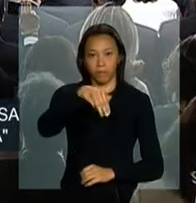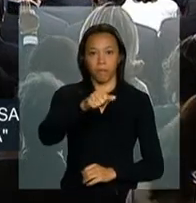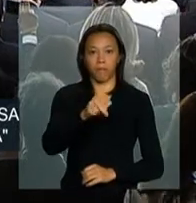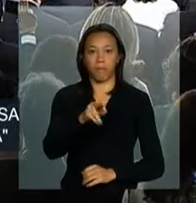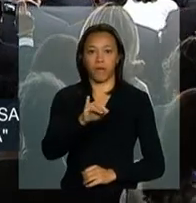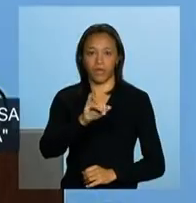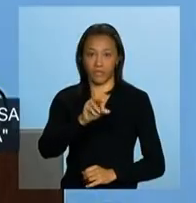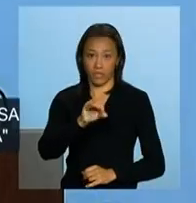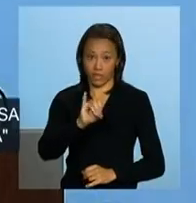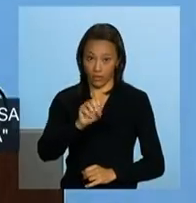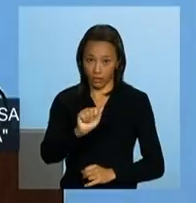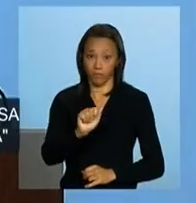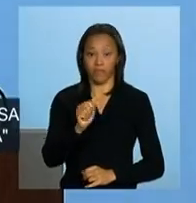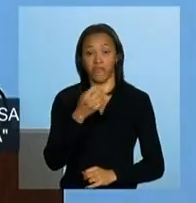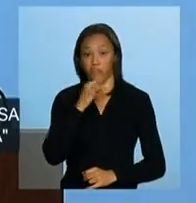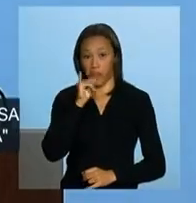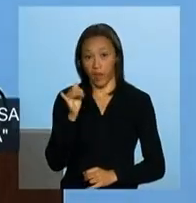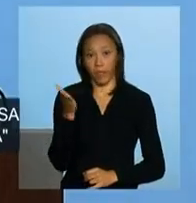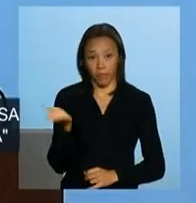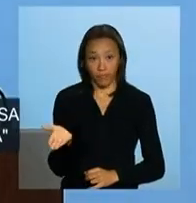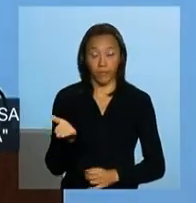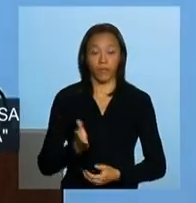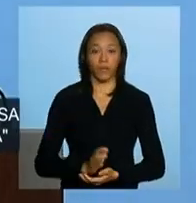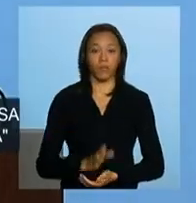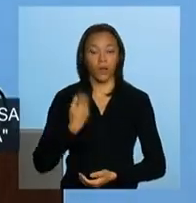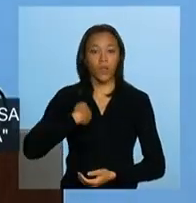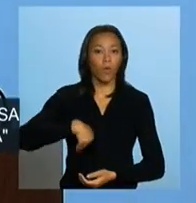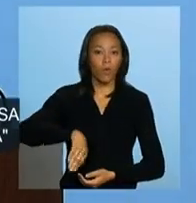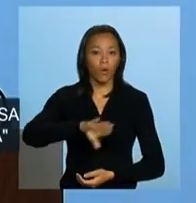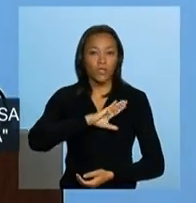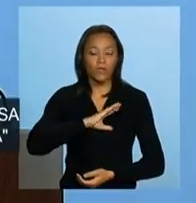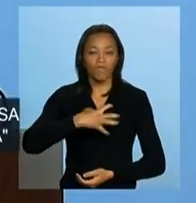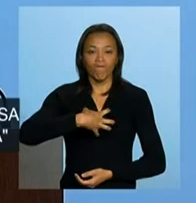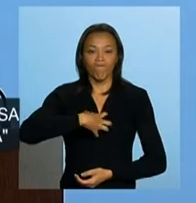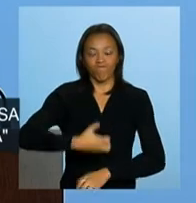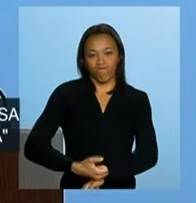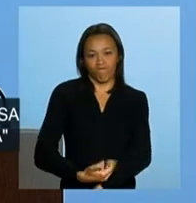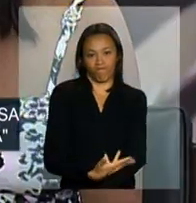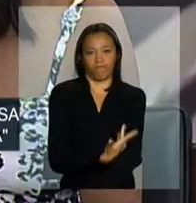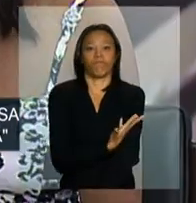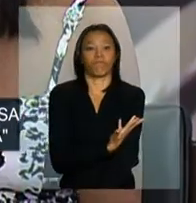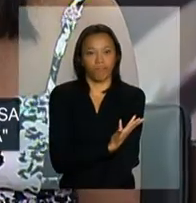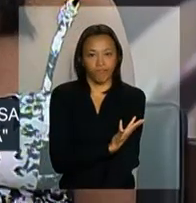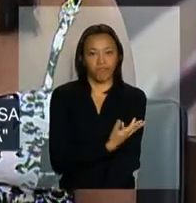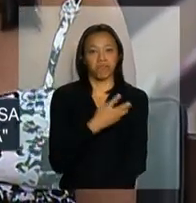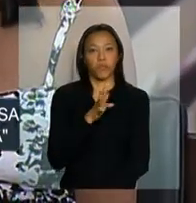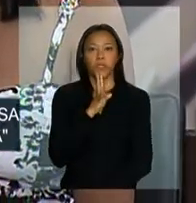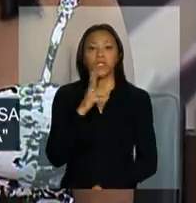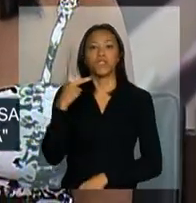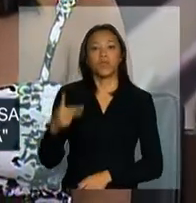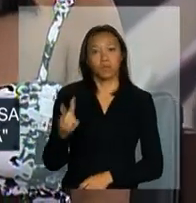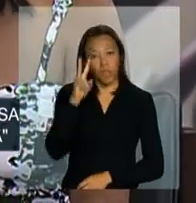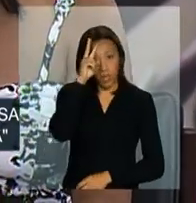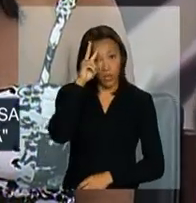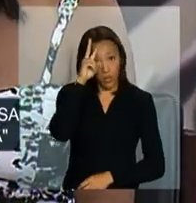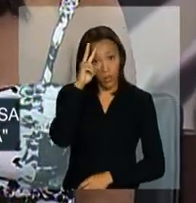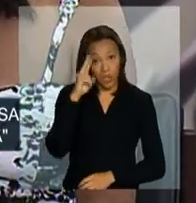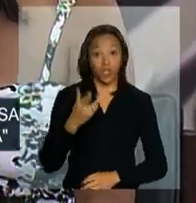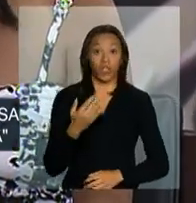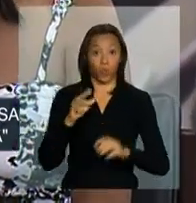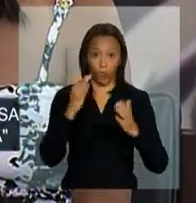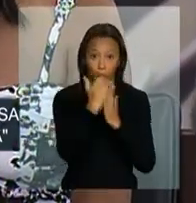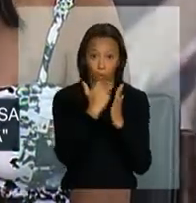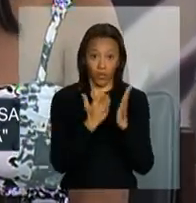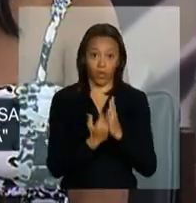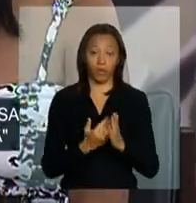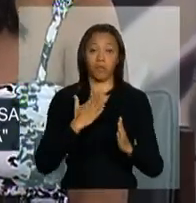que, para nós, é comovente a história de que a Minha Casa Minha Vida deu a